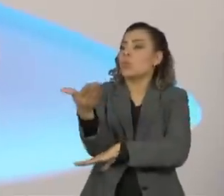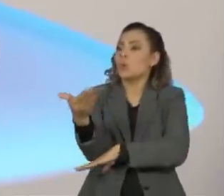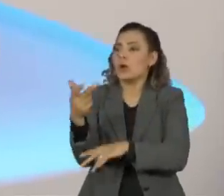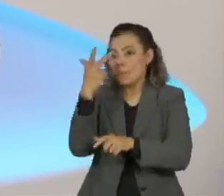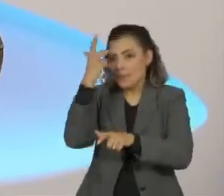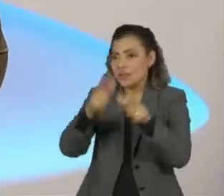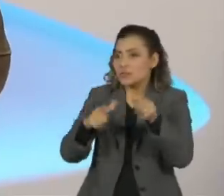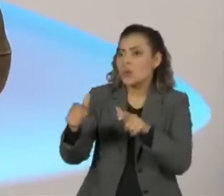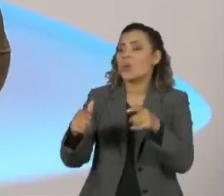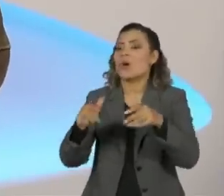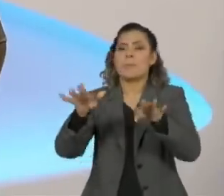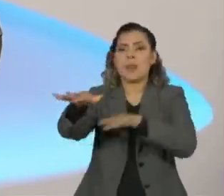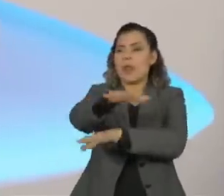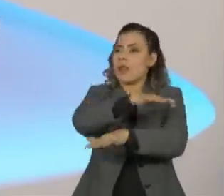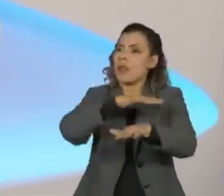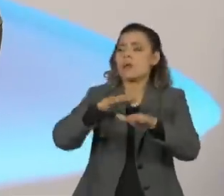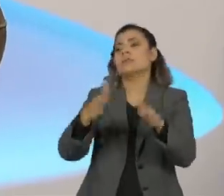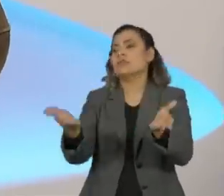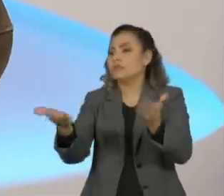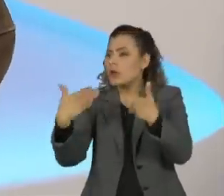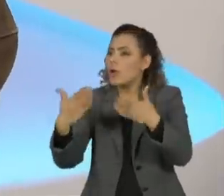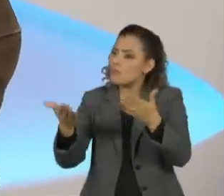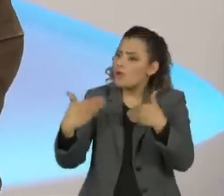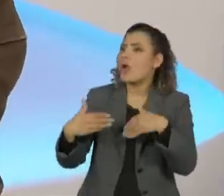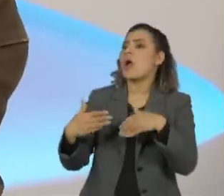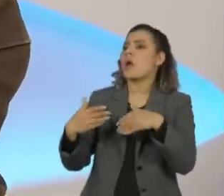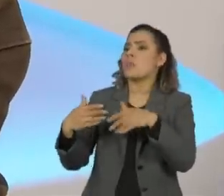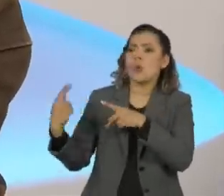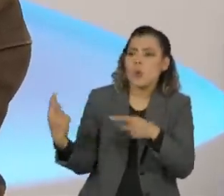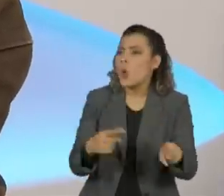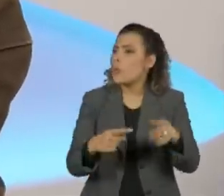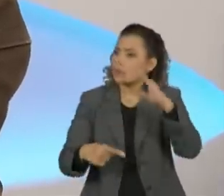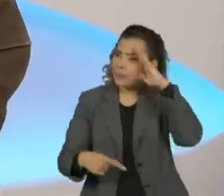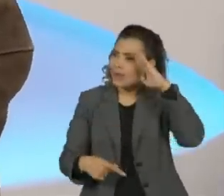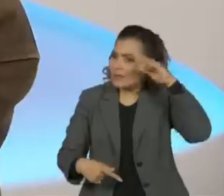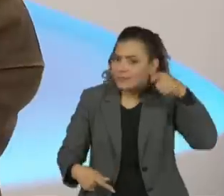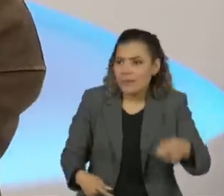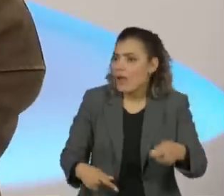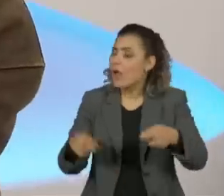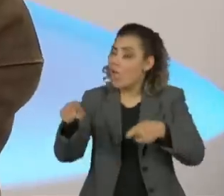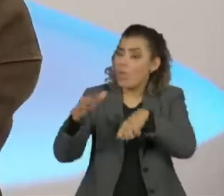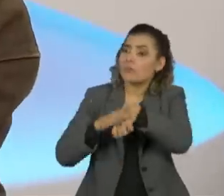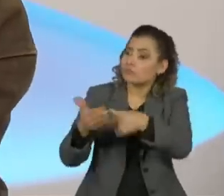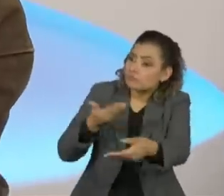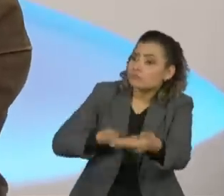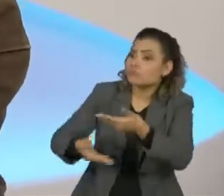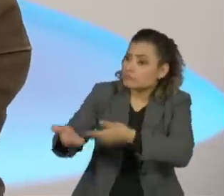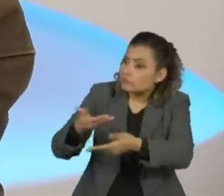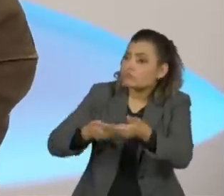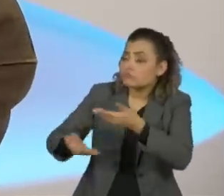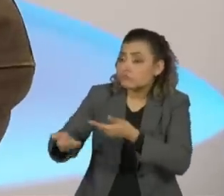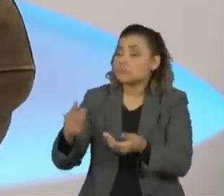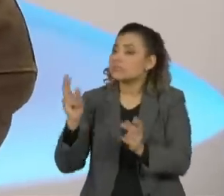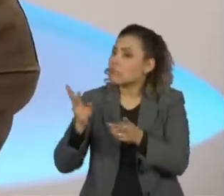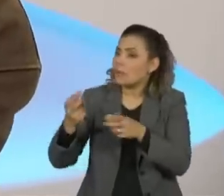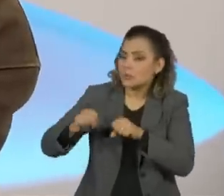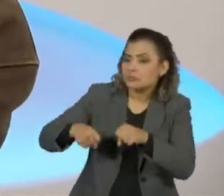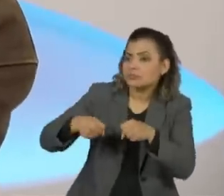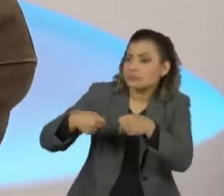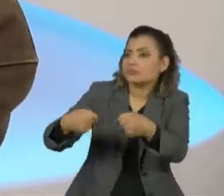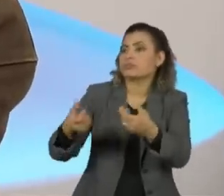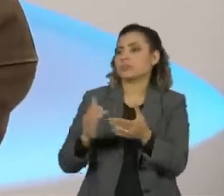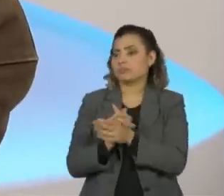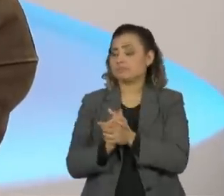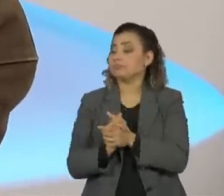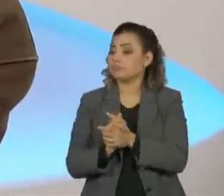rua Ambele, vamos fazer contra a intervenção militar, ele estava ali o tempo todo albergado pela